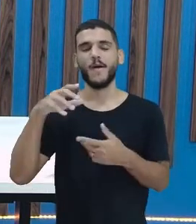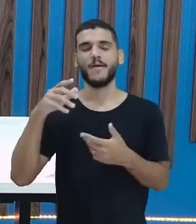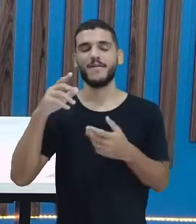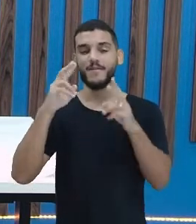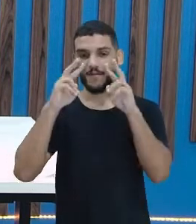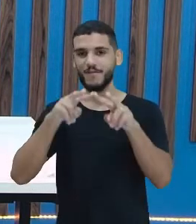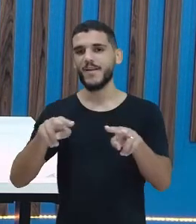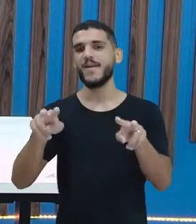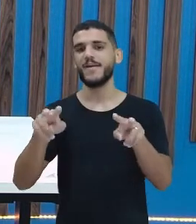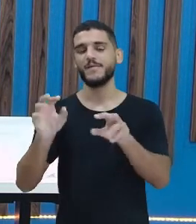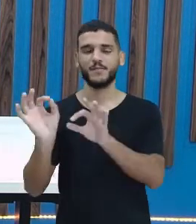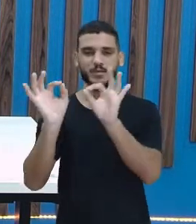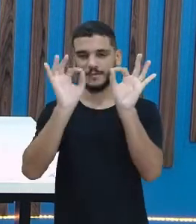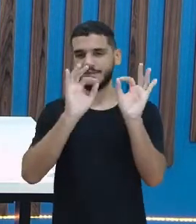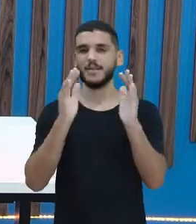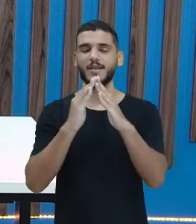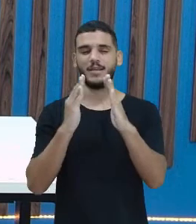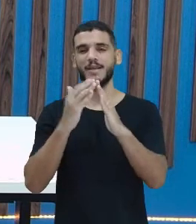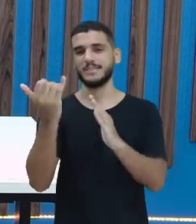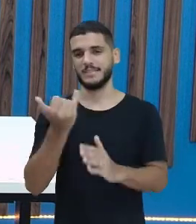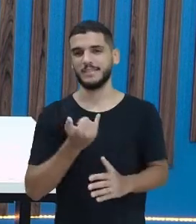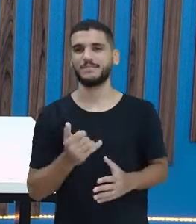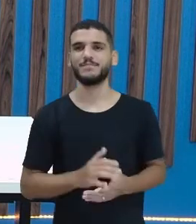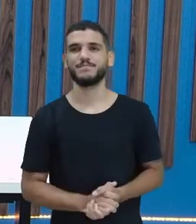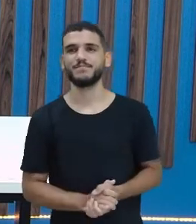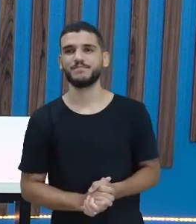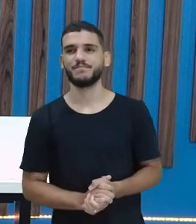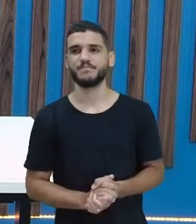casa e me dizer. Tá certo? Vamos lá.